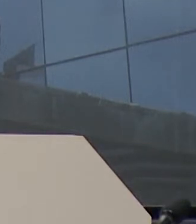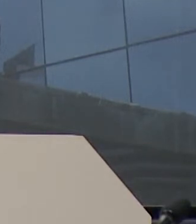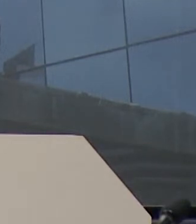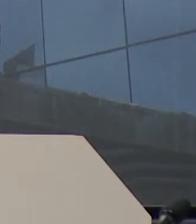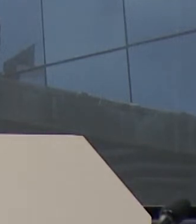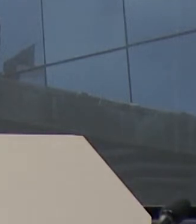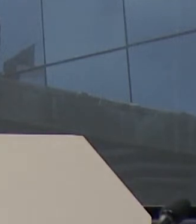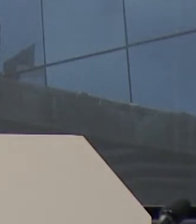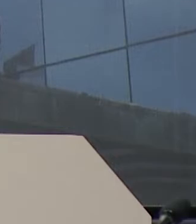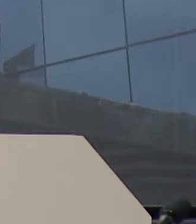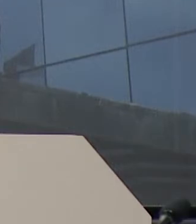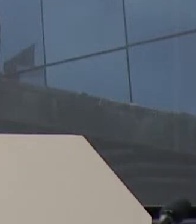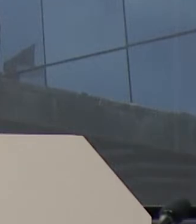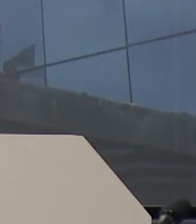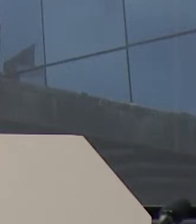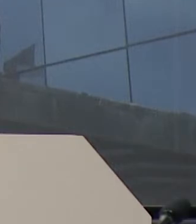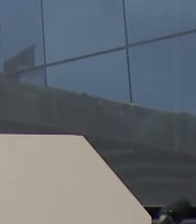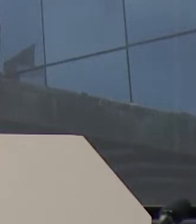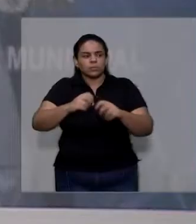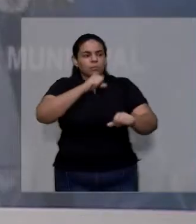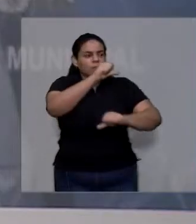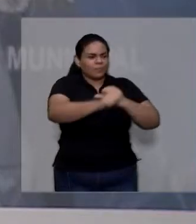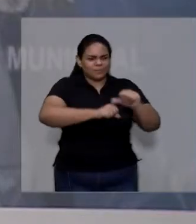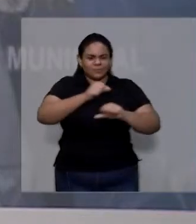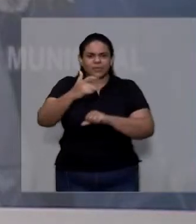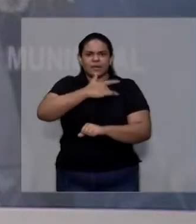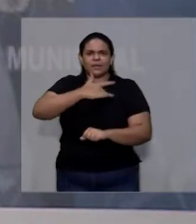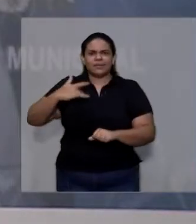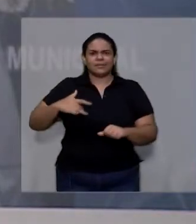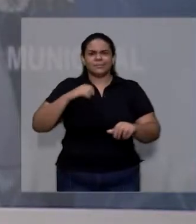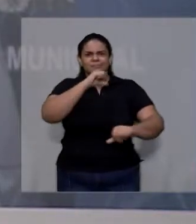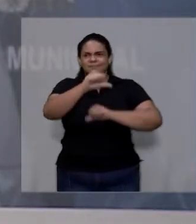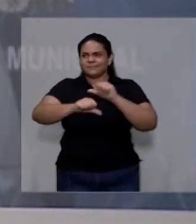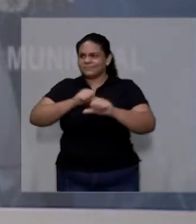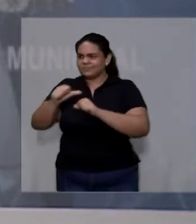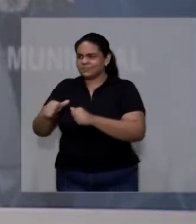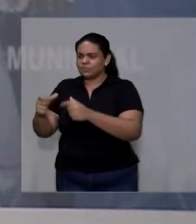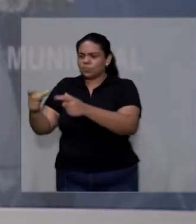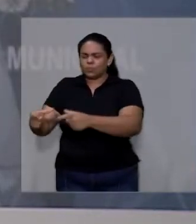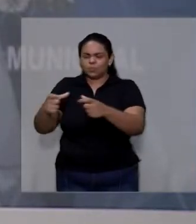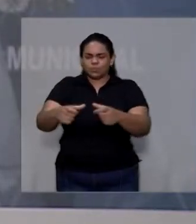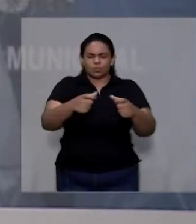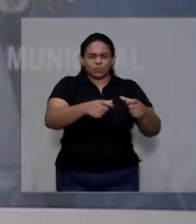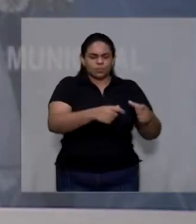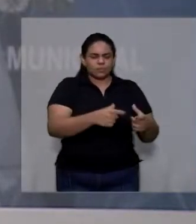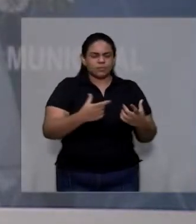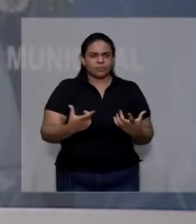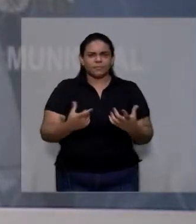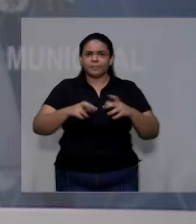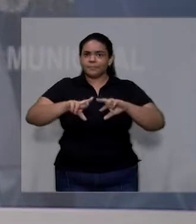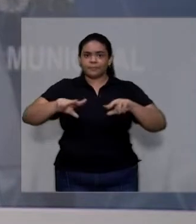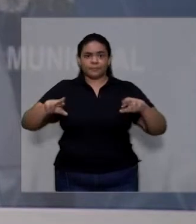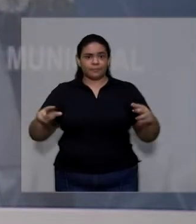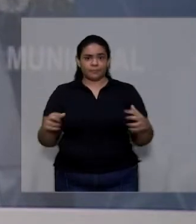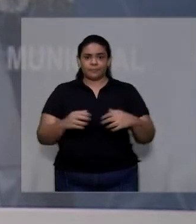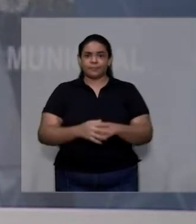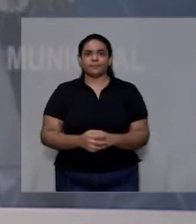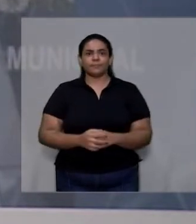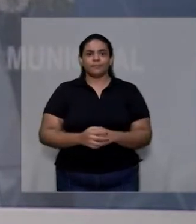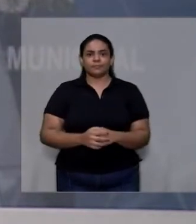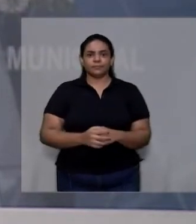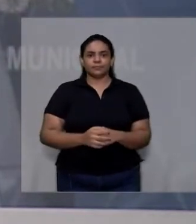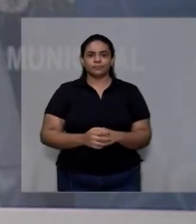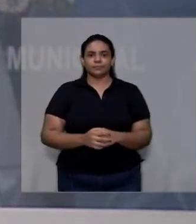rotina de trabalho para salvar vidas. Mudaram-se alas inteiras, grandes reformas, construção em tempo